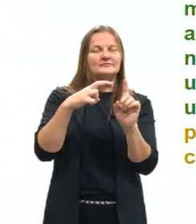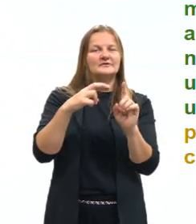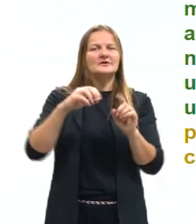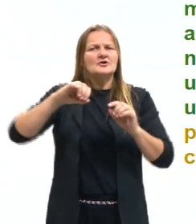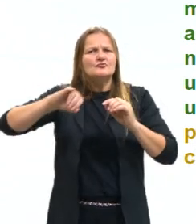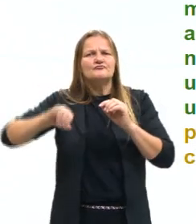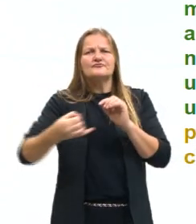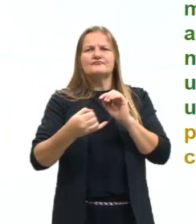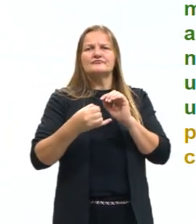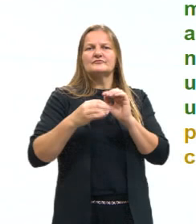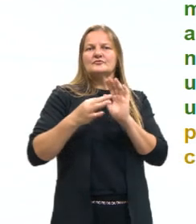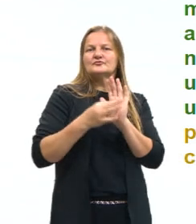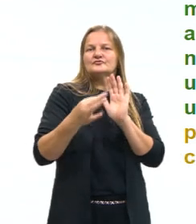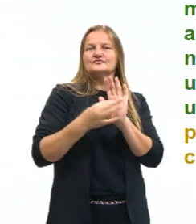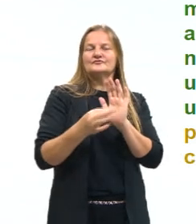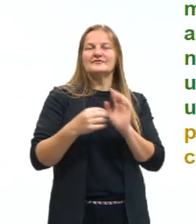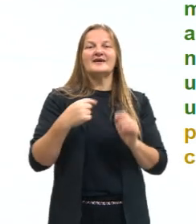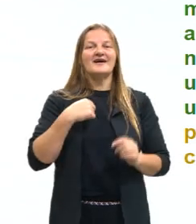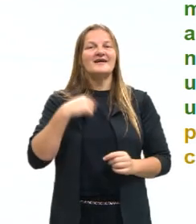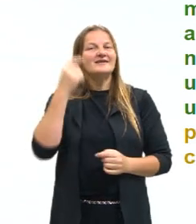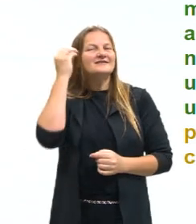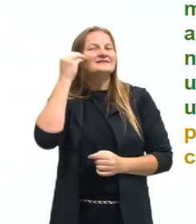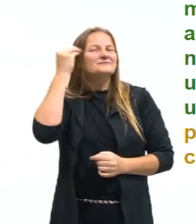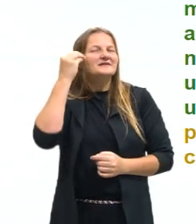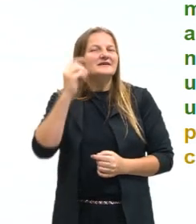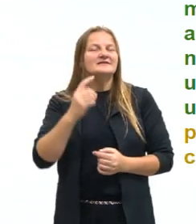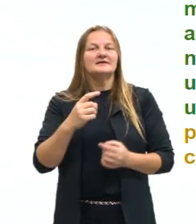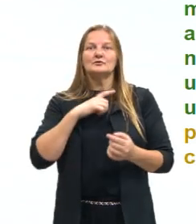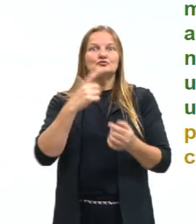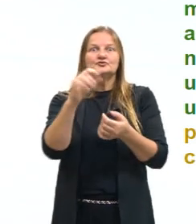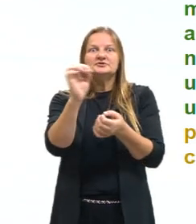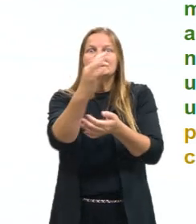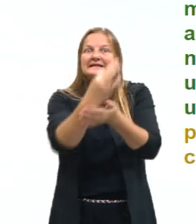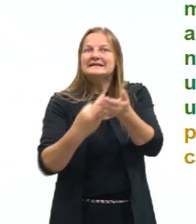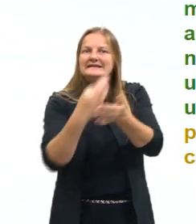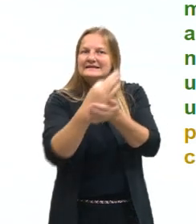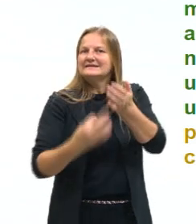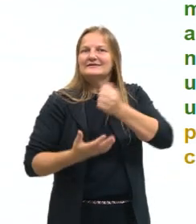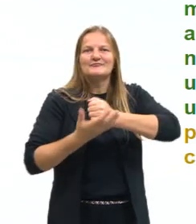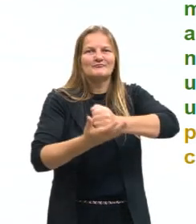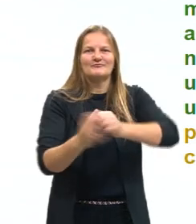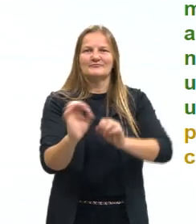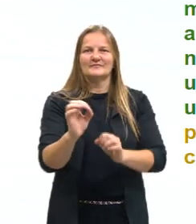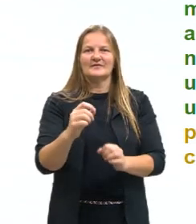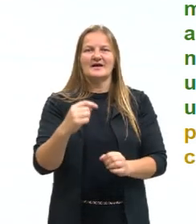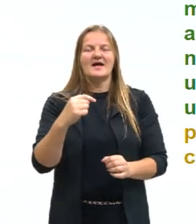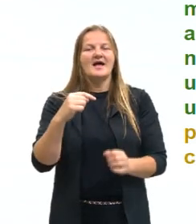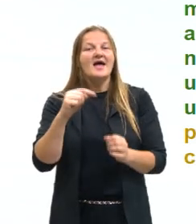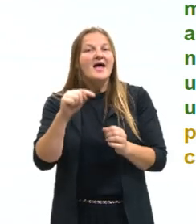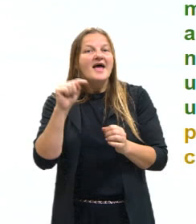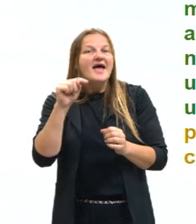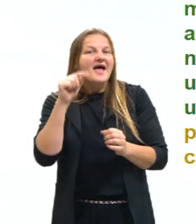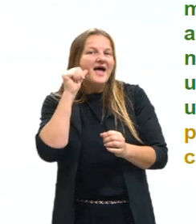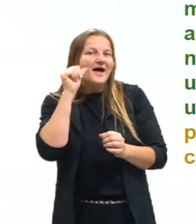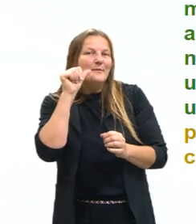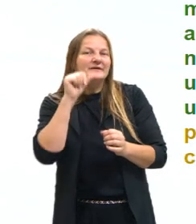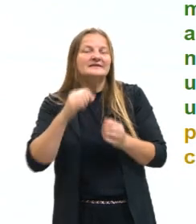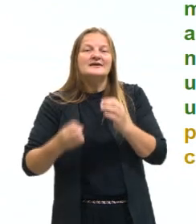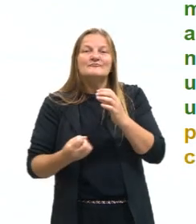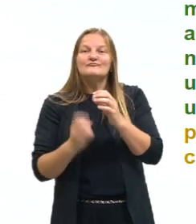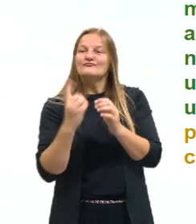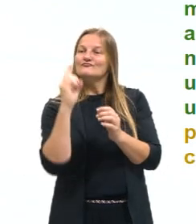argumento da minha bagagem cultural. Isso aqui não estava lá nos textos de apoio. Isso aqui eu tirei da minha bagagem,